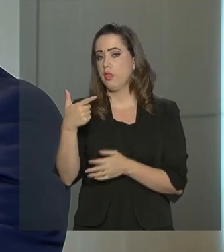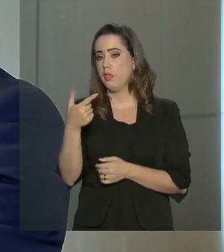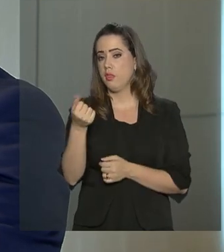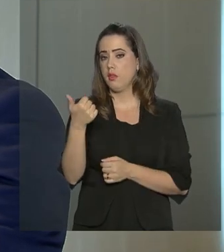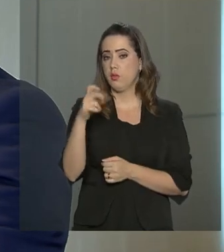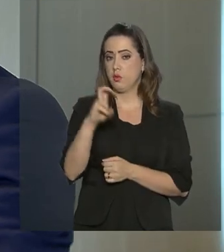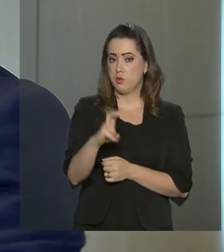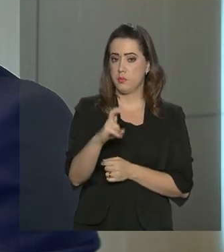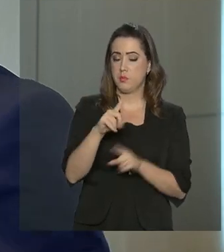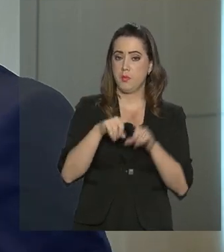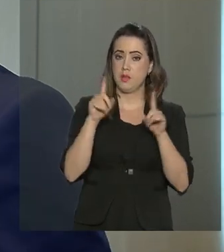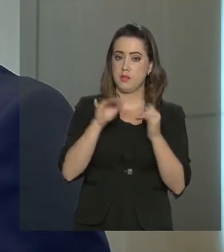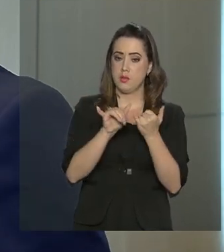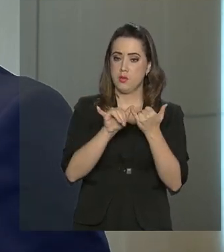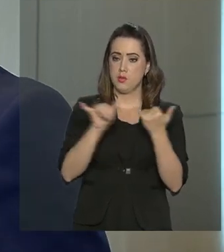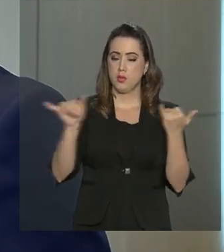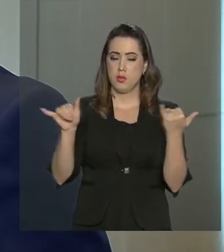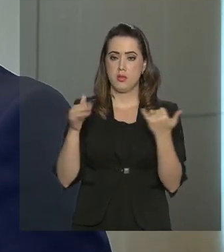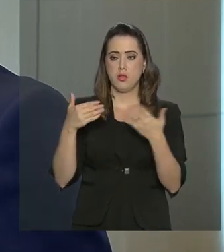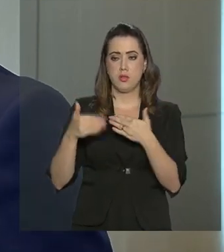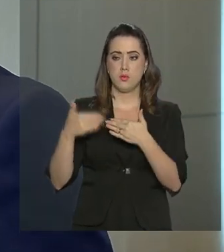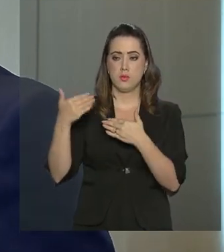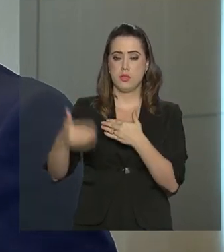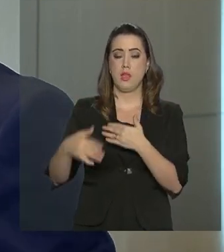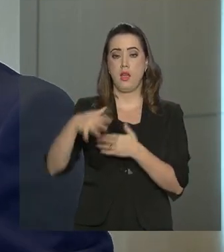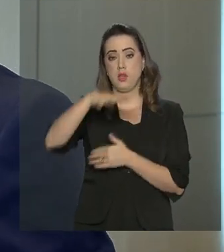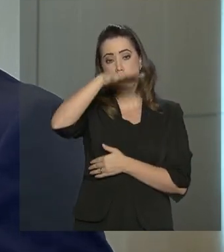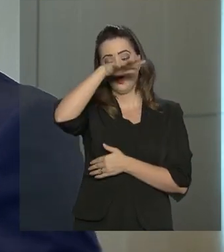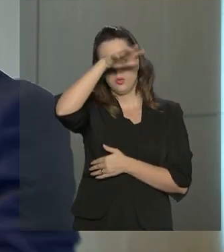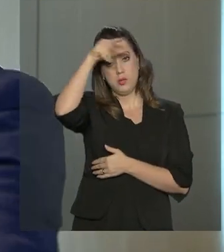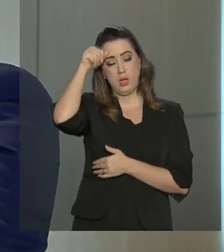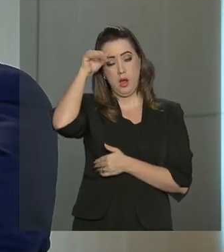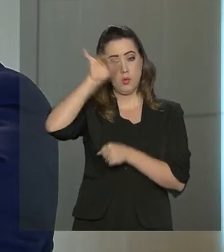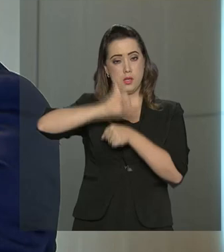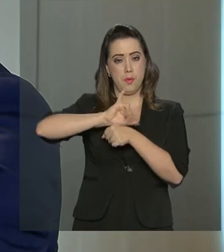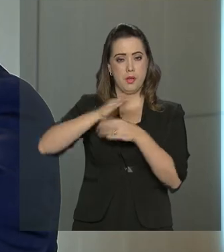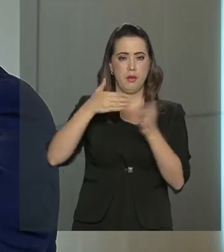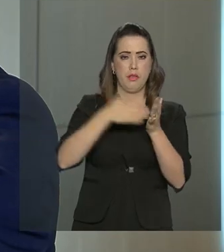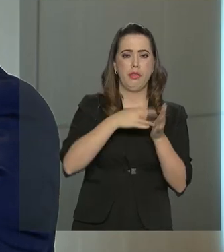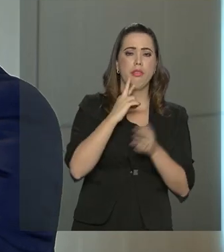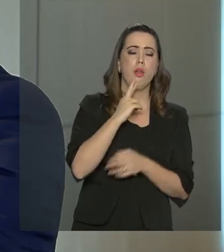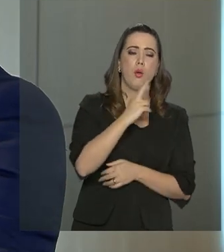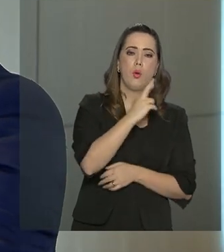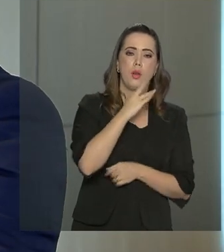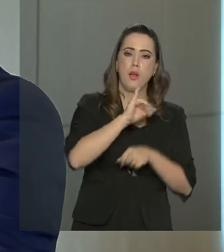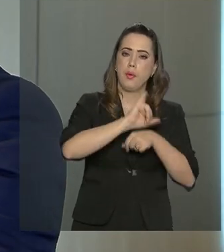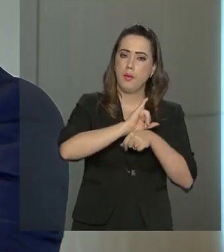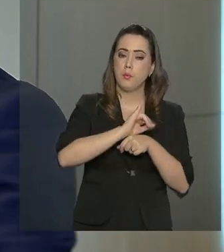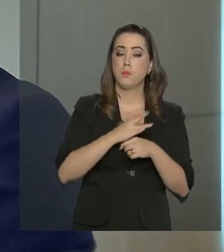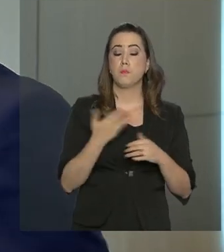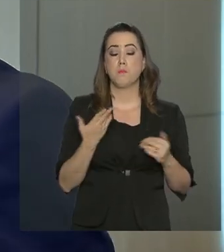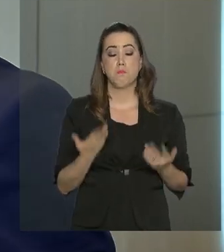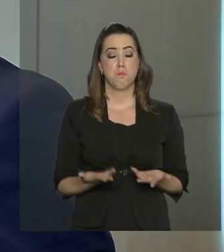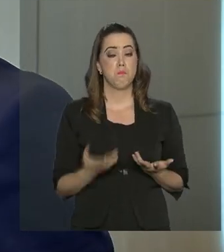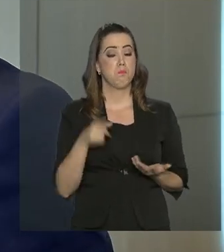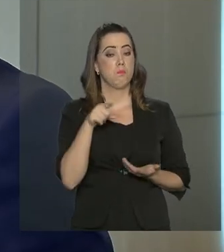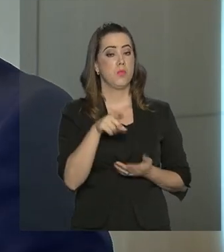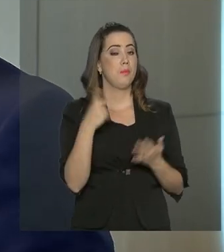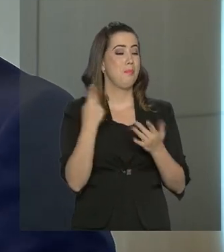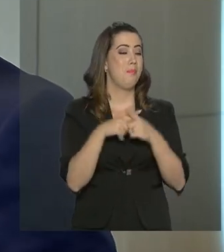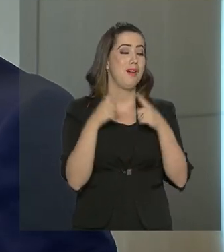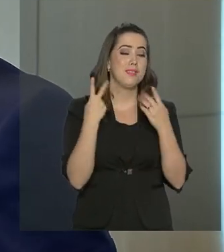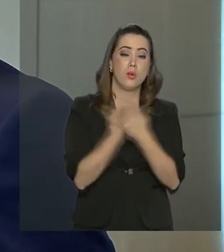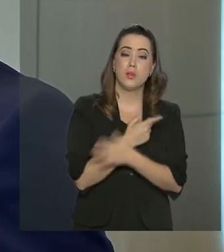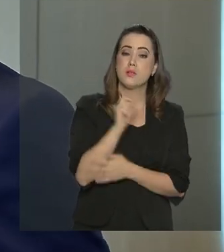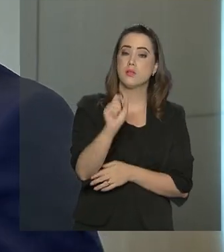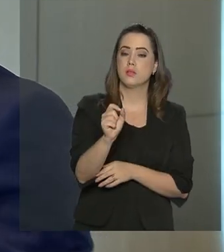Esse linhão, ele sai a partir de Manaus até a capital do estado de Roraima, Boa Vista. Ocorre